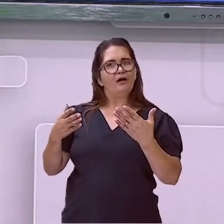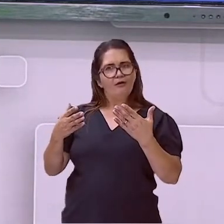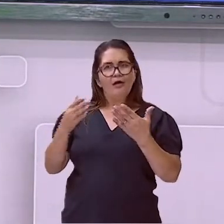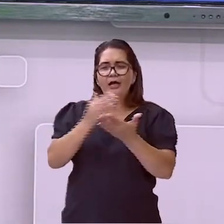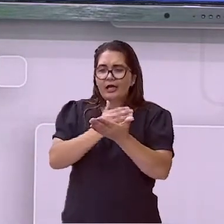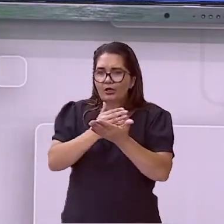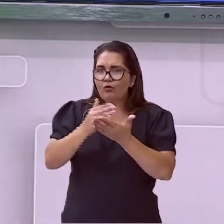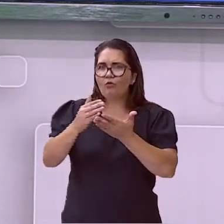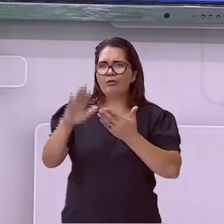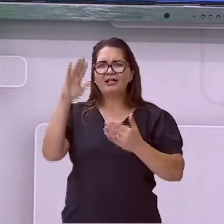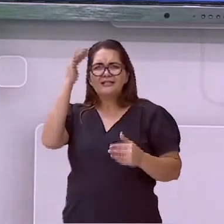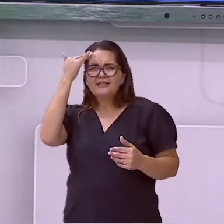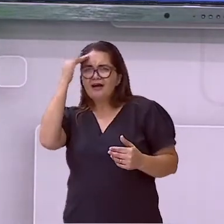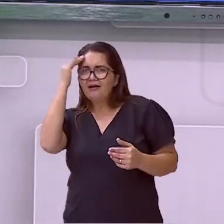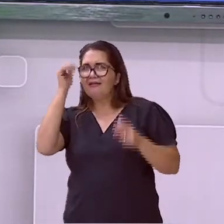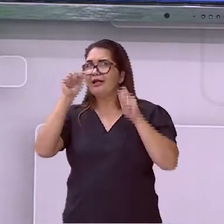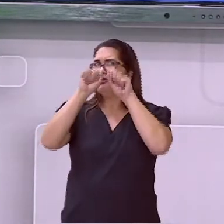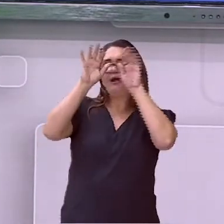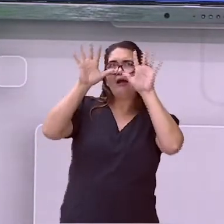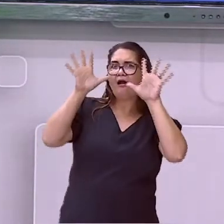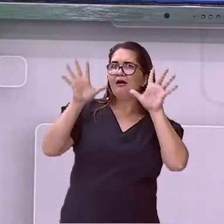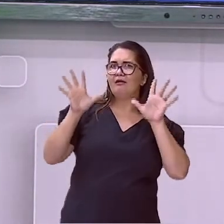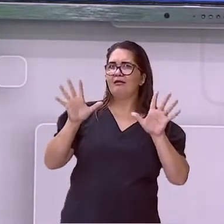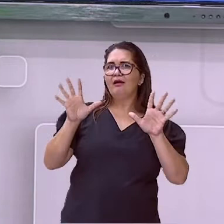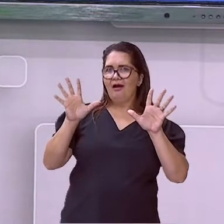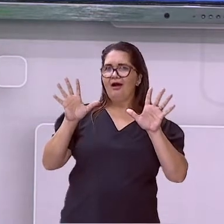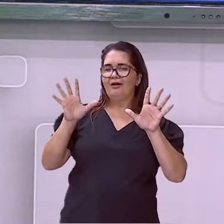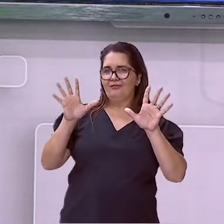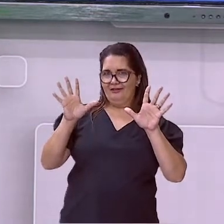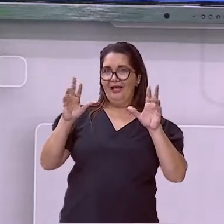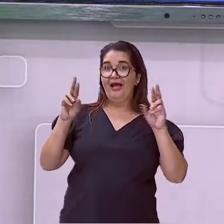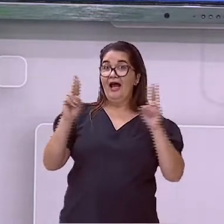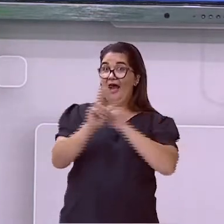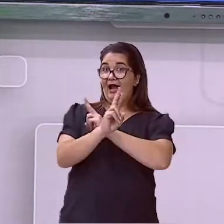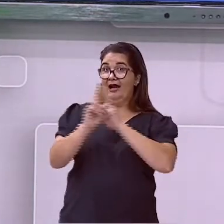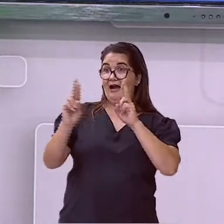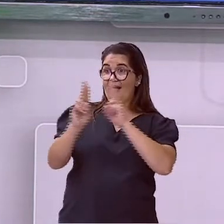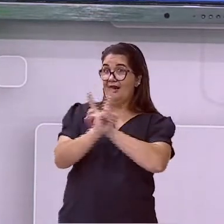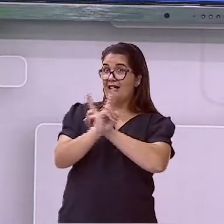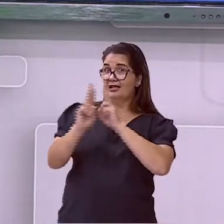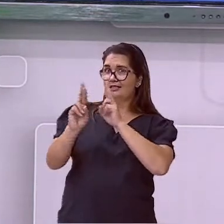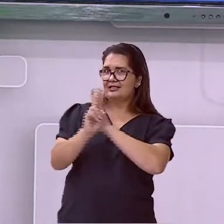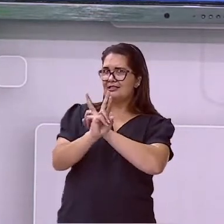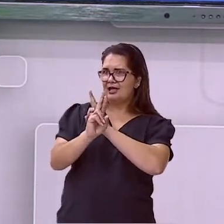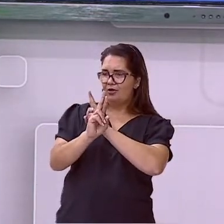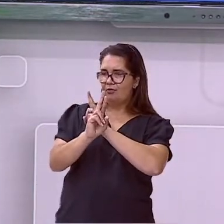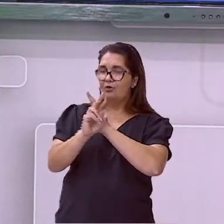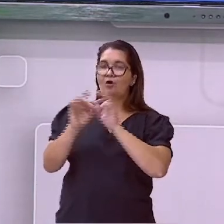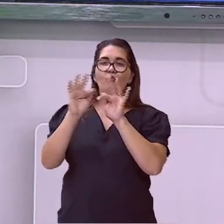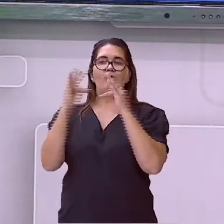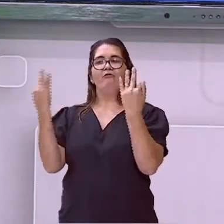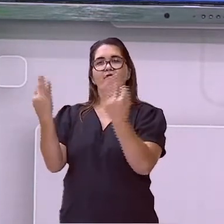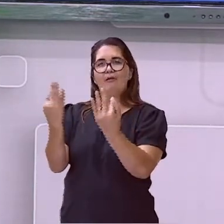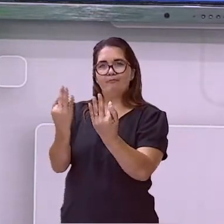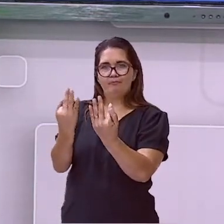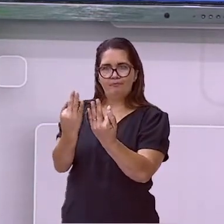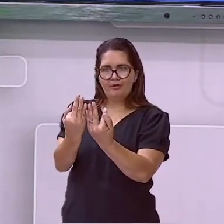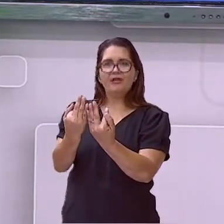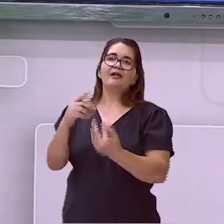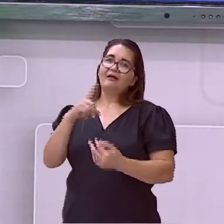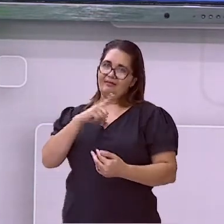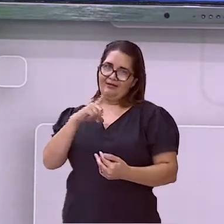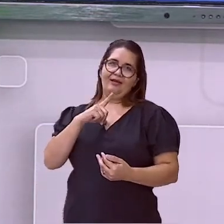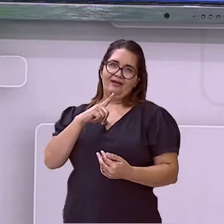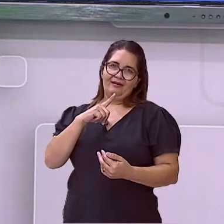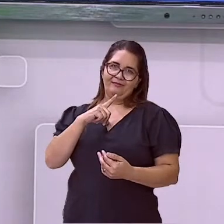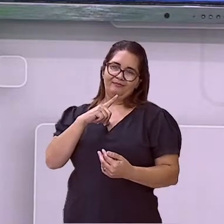essa criança, ela começa a ter essa socialização com essas pessoas, com esse grupo familiar. A princípio,